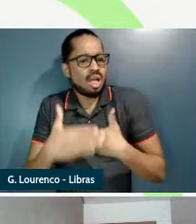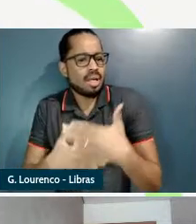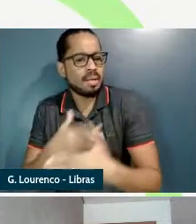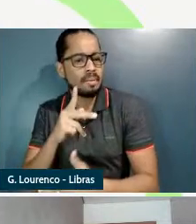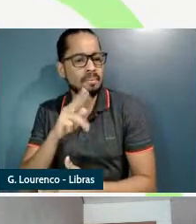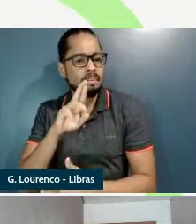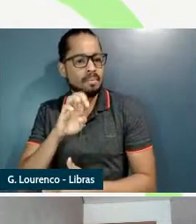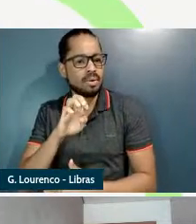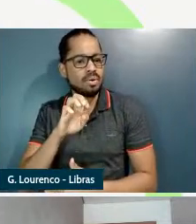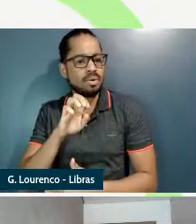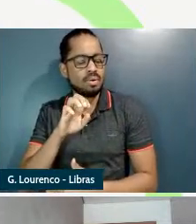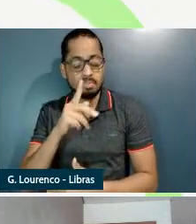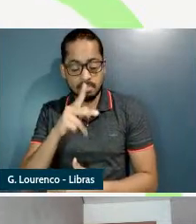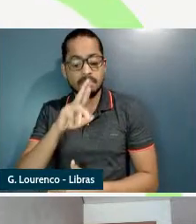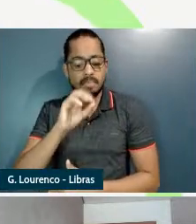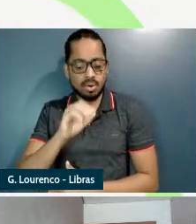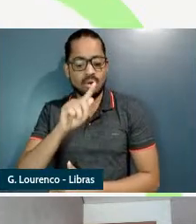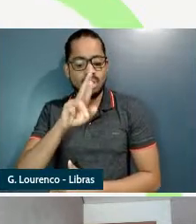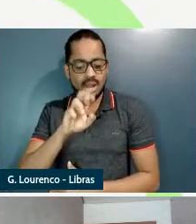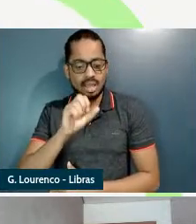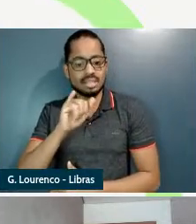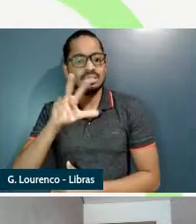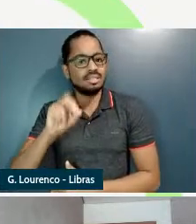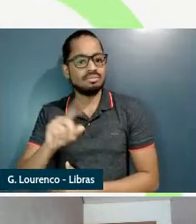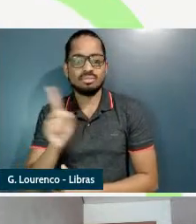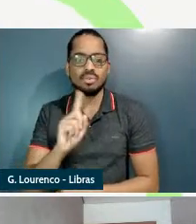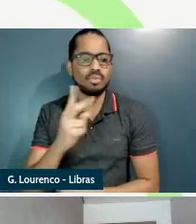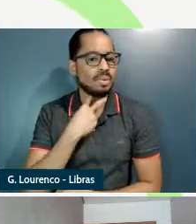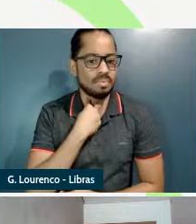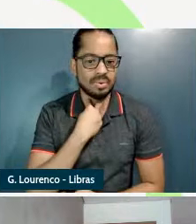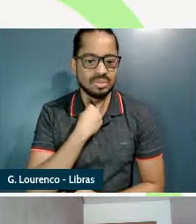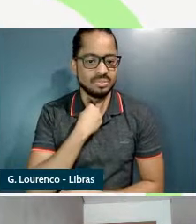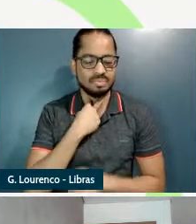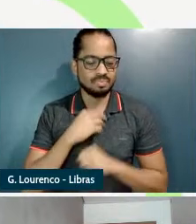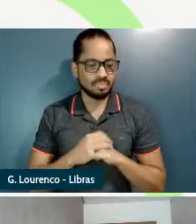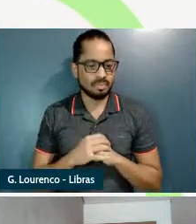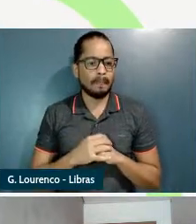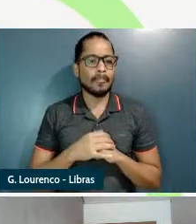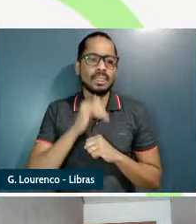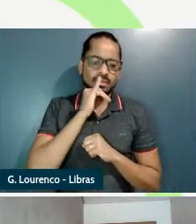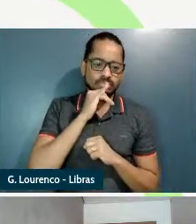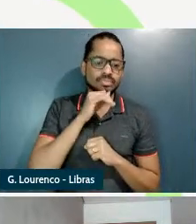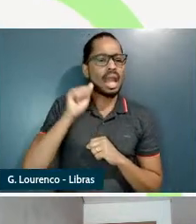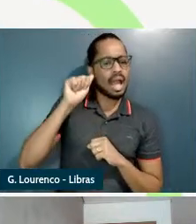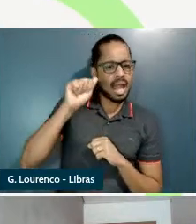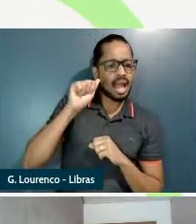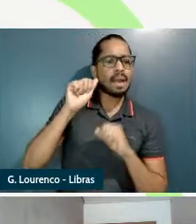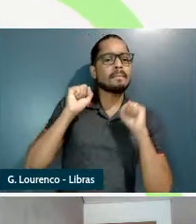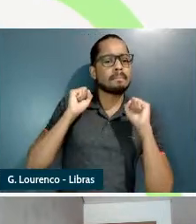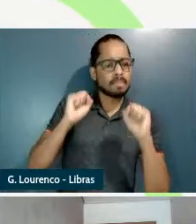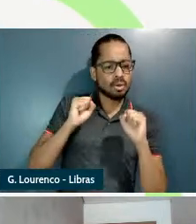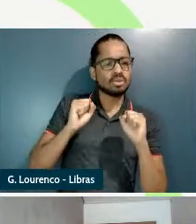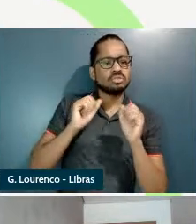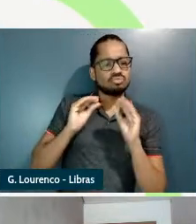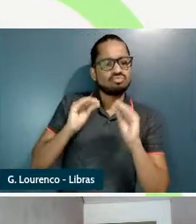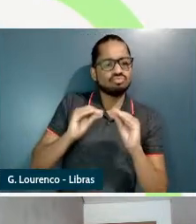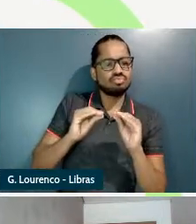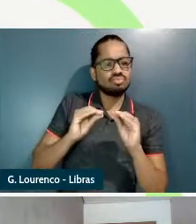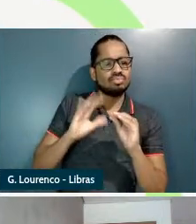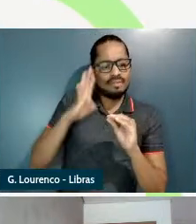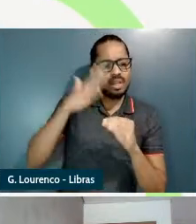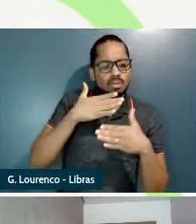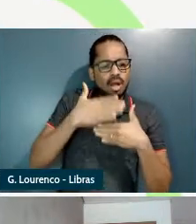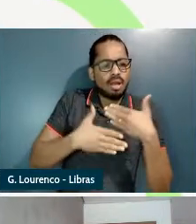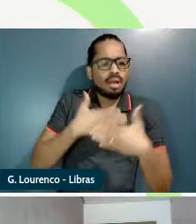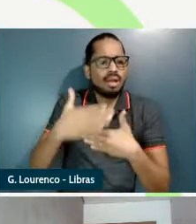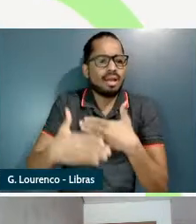então a recepcionista está hospedando os casais nas suítes aos poucos que é essa interpretação de progressivo ok mas